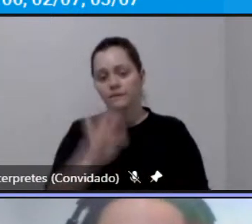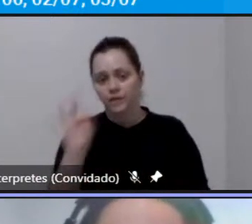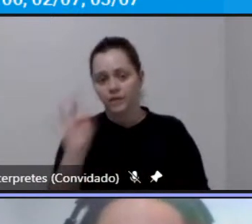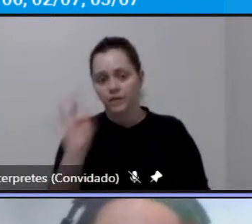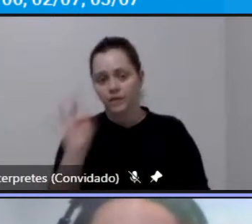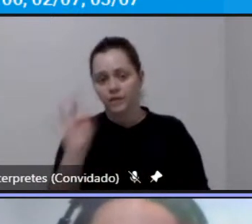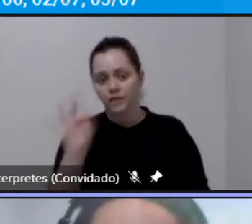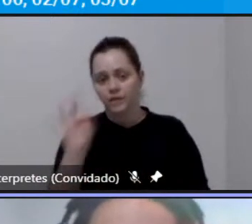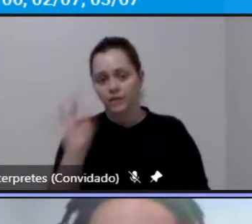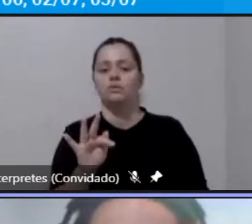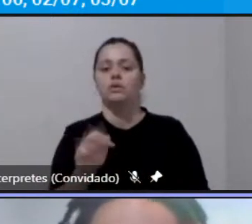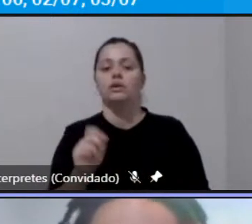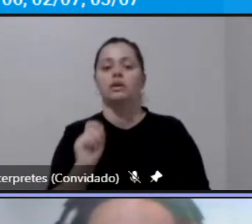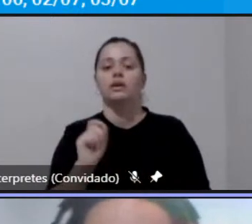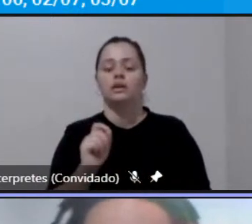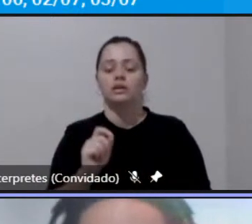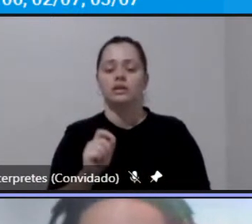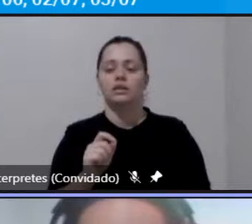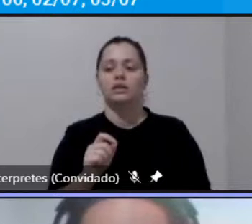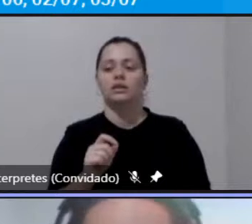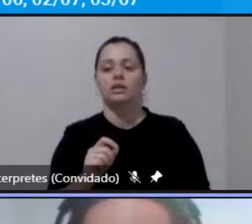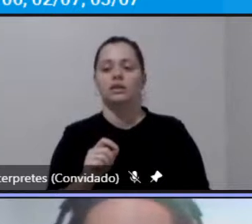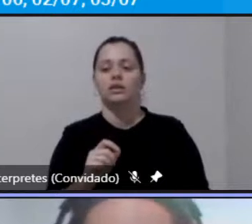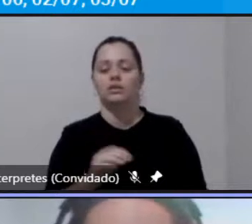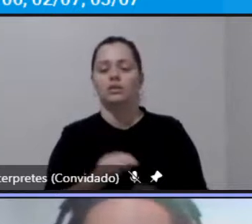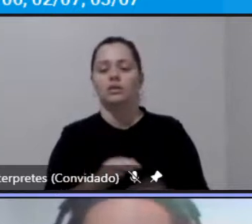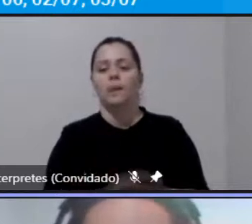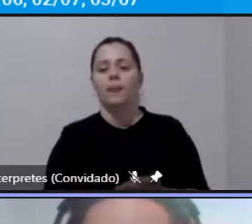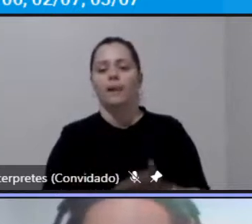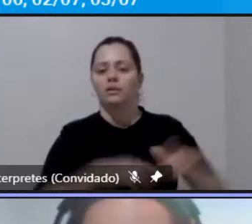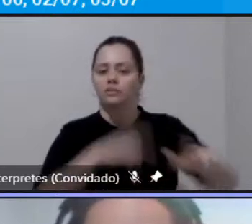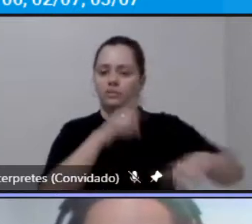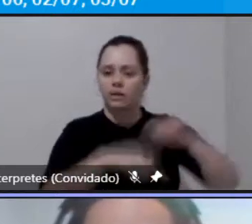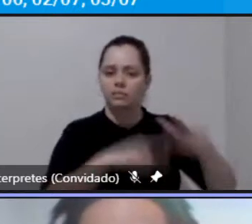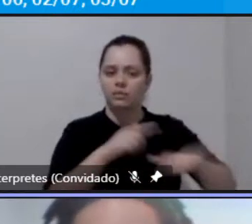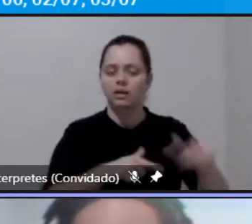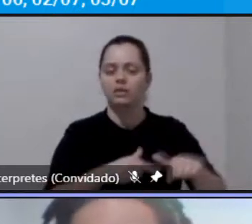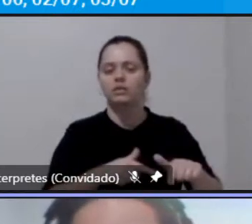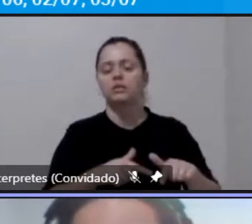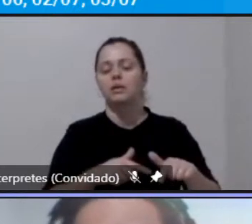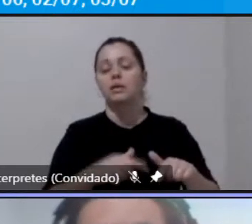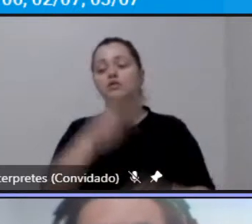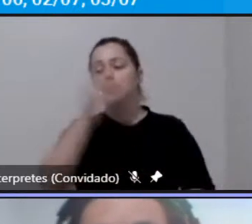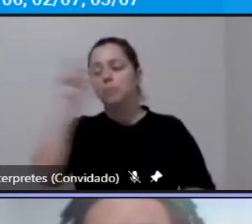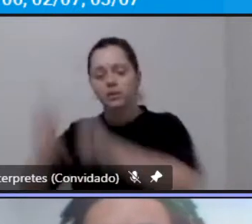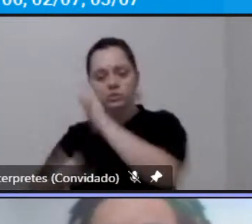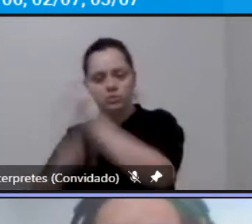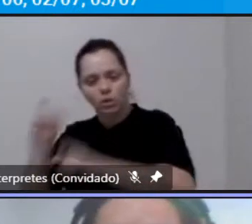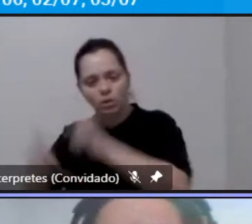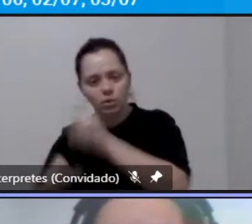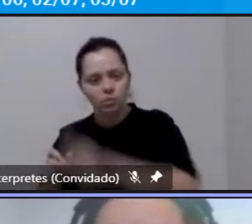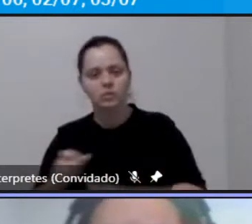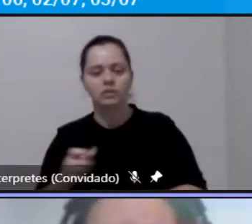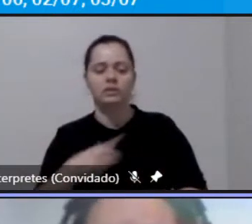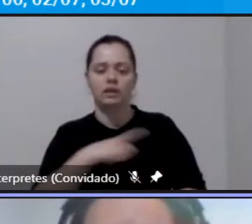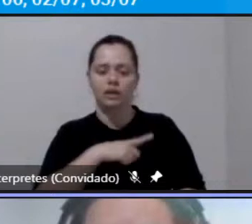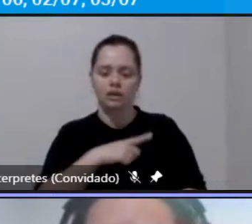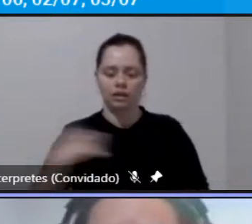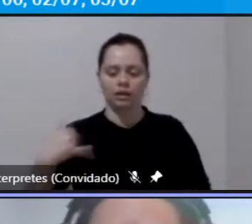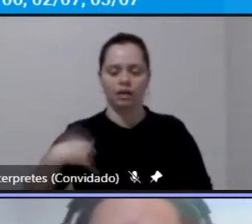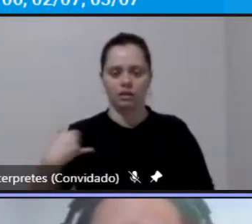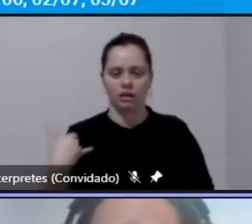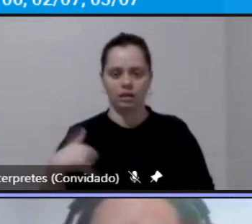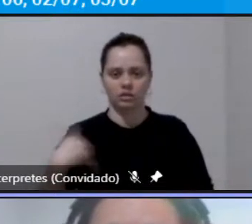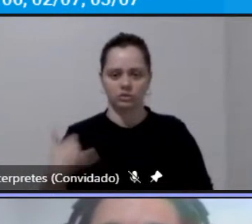transporte é previsto a gratuidade para as pessoas acima de 65 anos em âmbito federal e em 2017